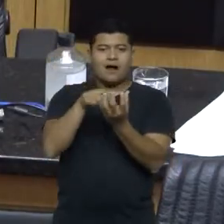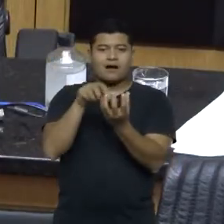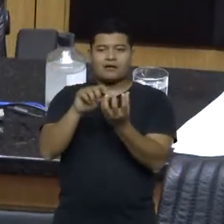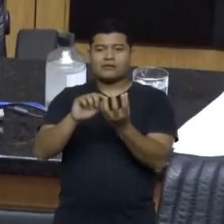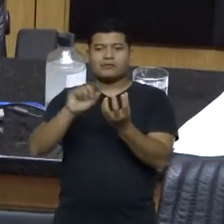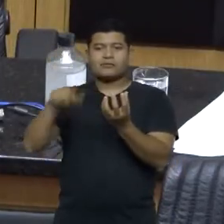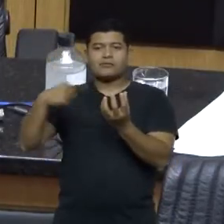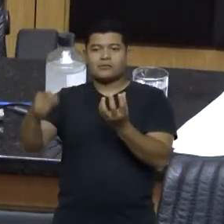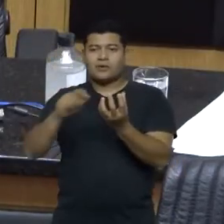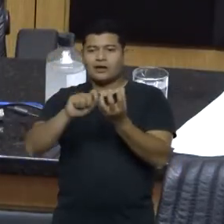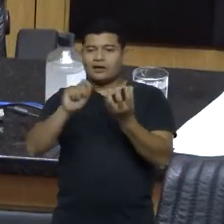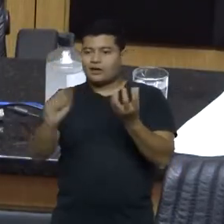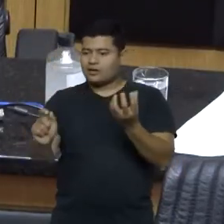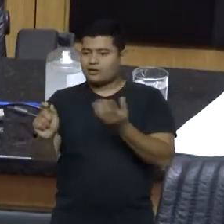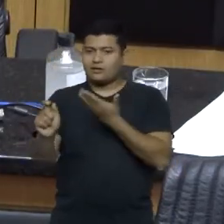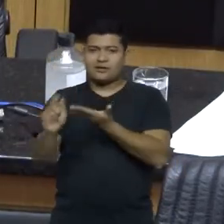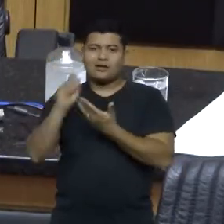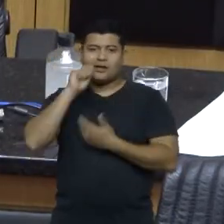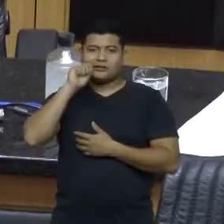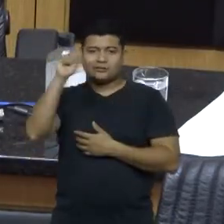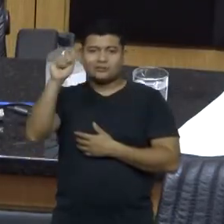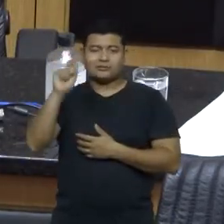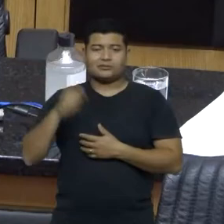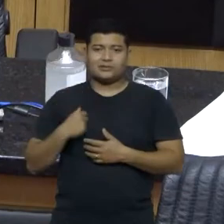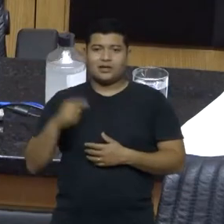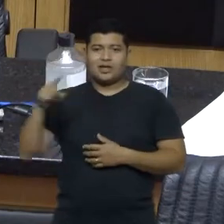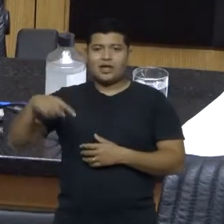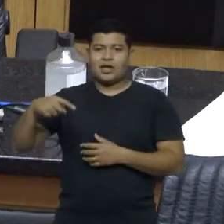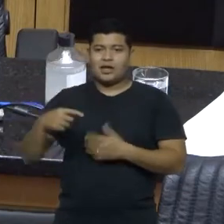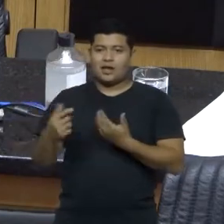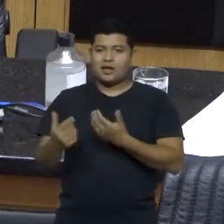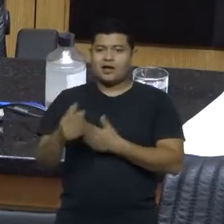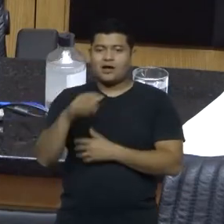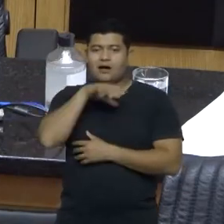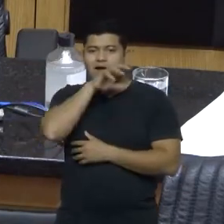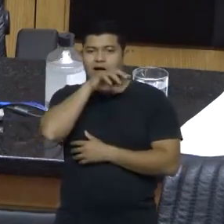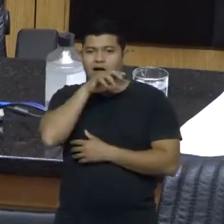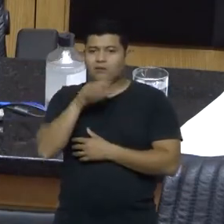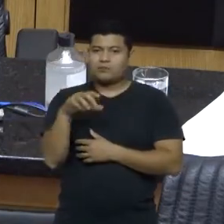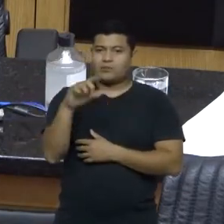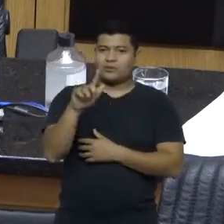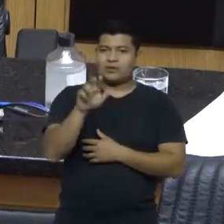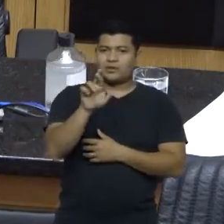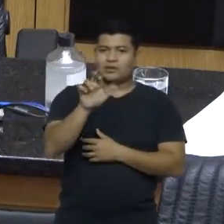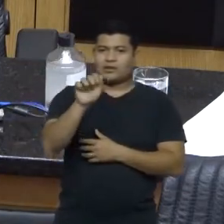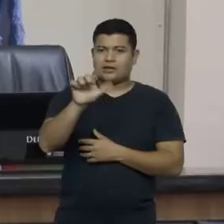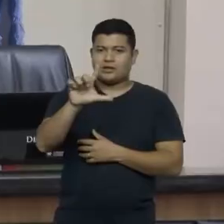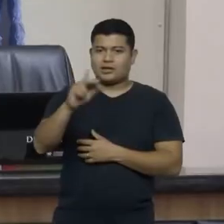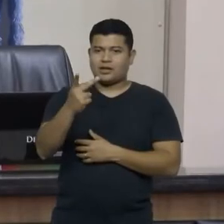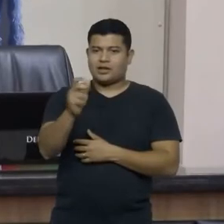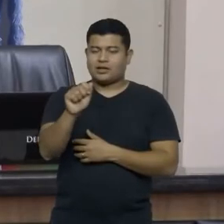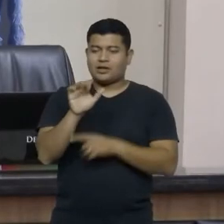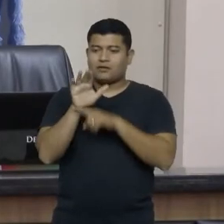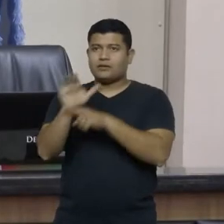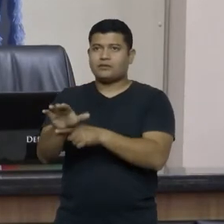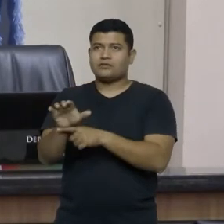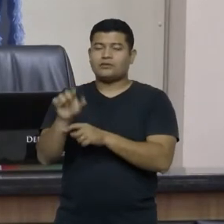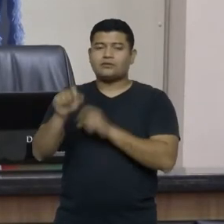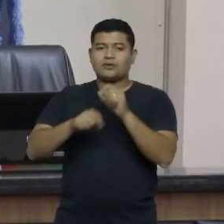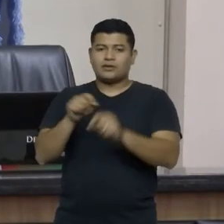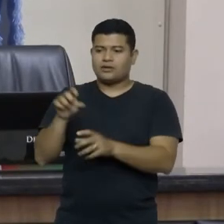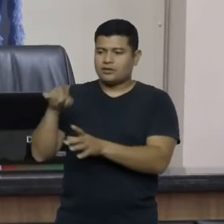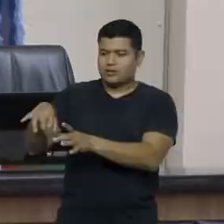e um animalzinho tão importante, que é a gralha azul, com seu biquinho, ela vai plantando nos lugares, e aí semeando a